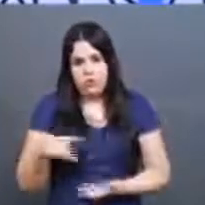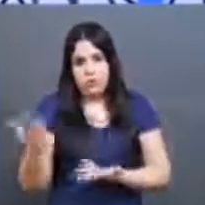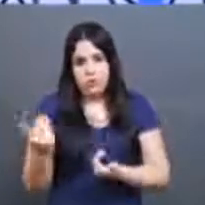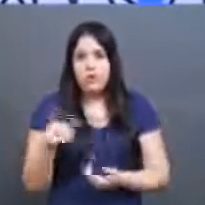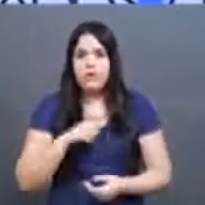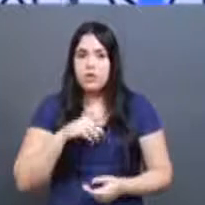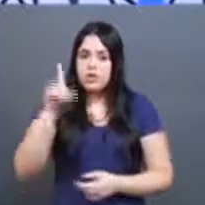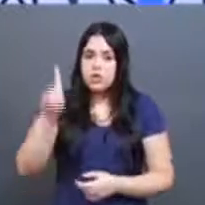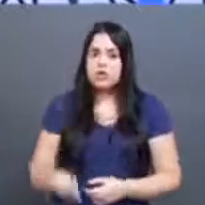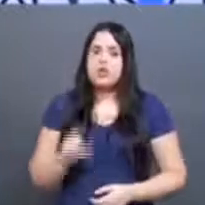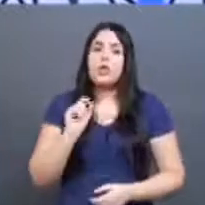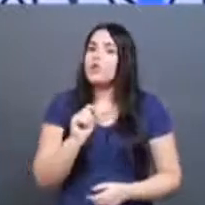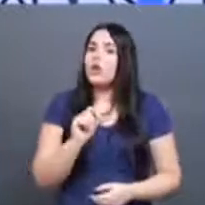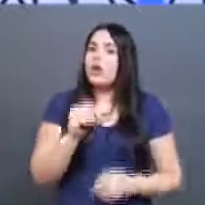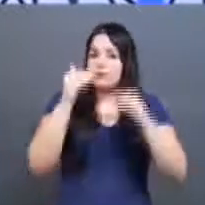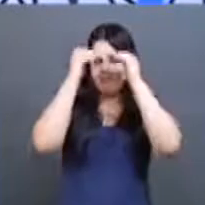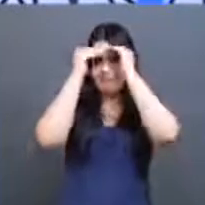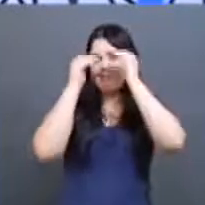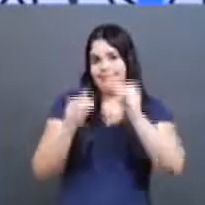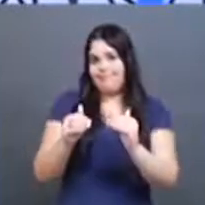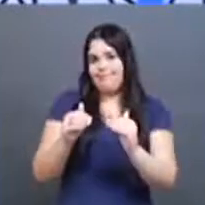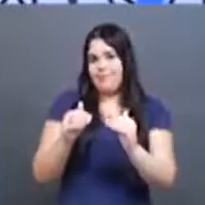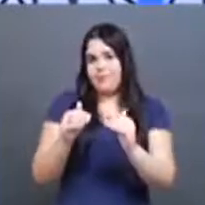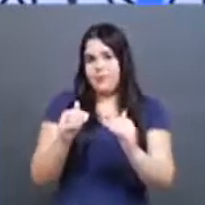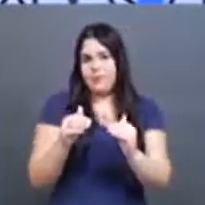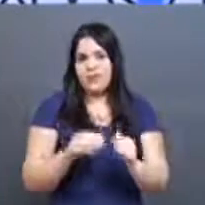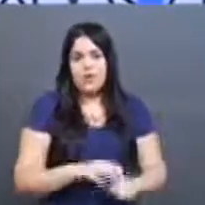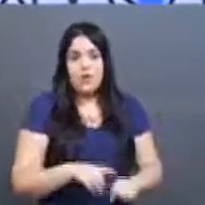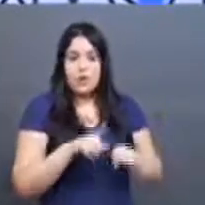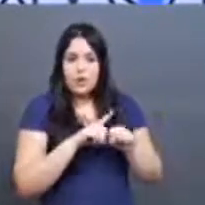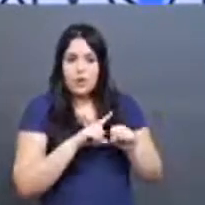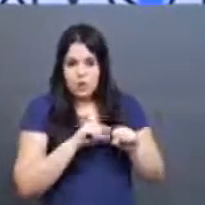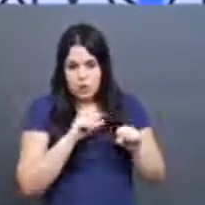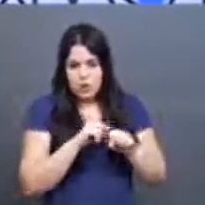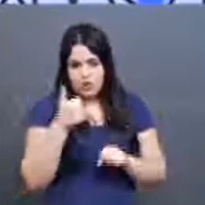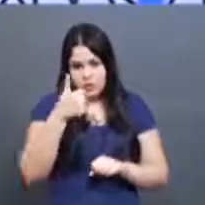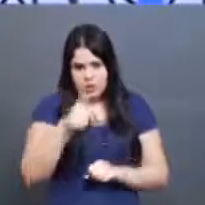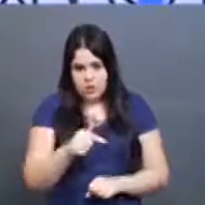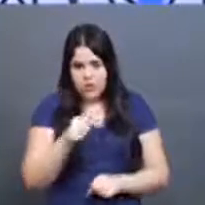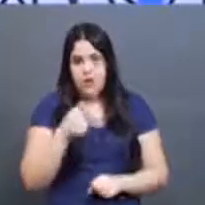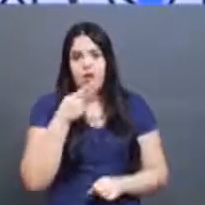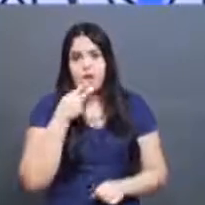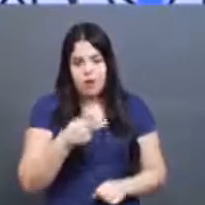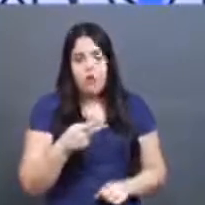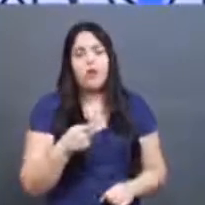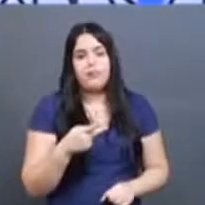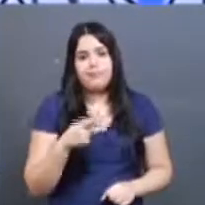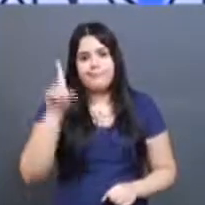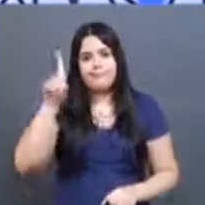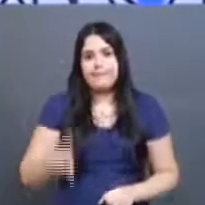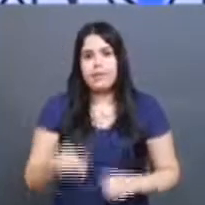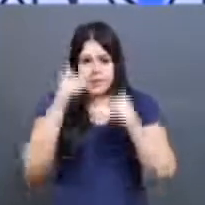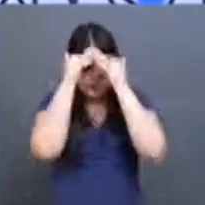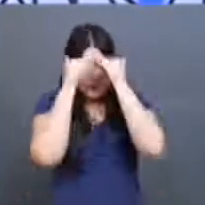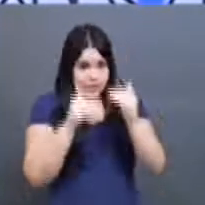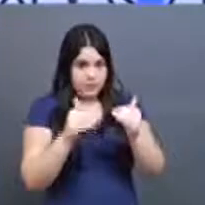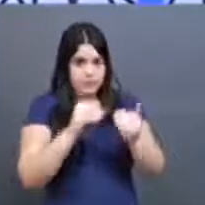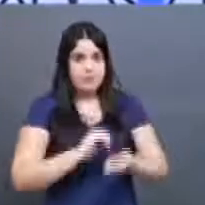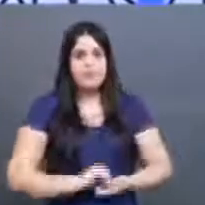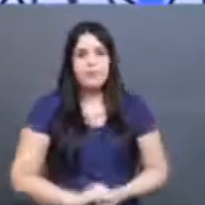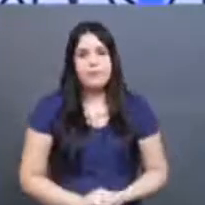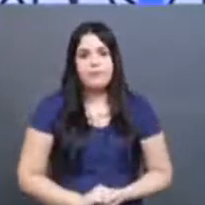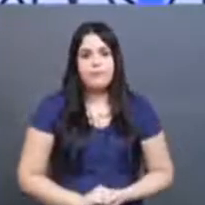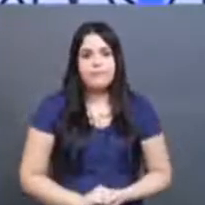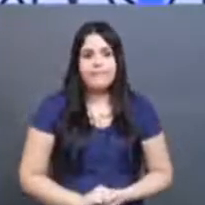tem o direito ao respeito, o artigo 17 do Estatuto da Criança e do Adolescente, garante o direito ao respeito, e